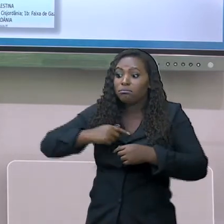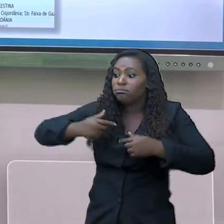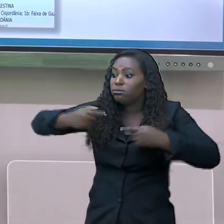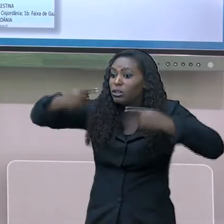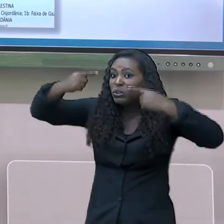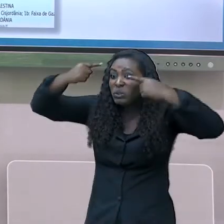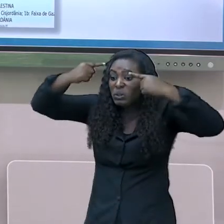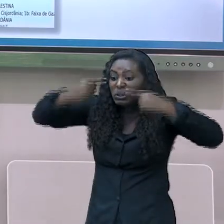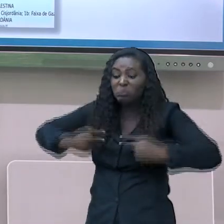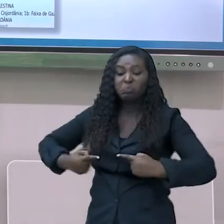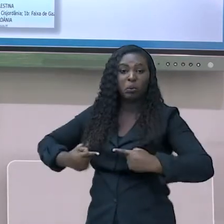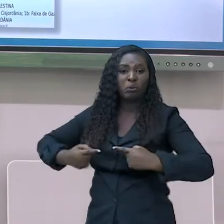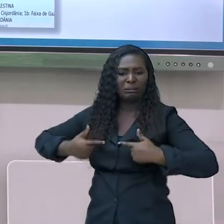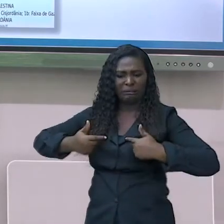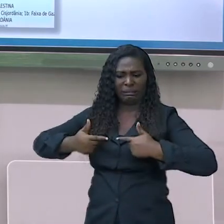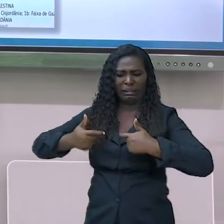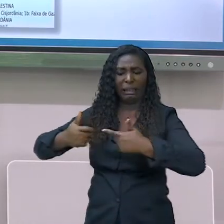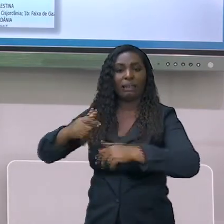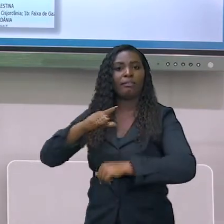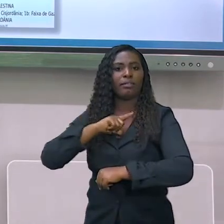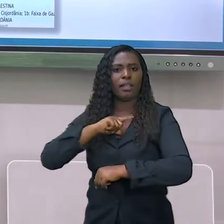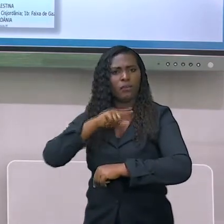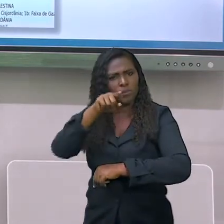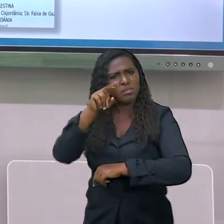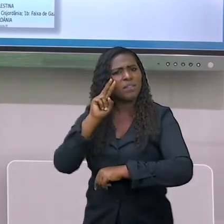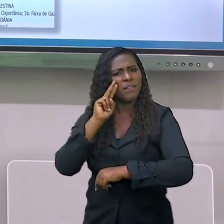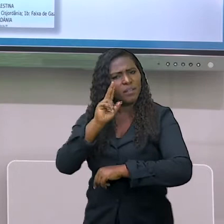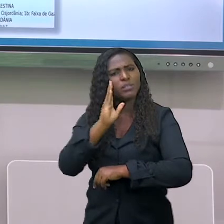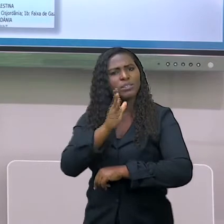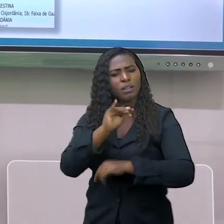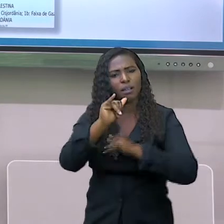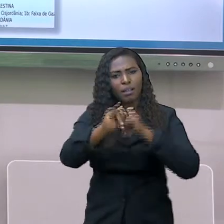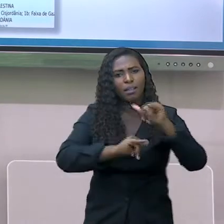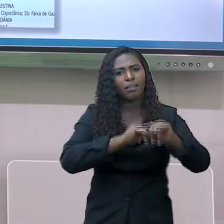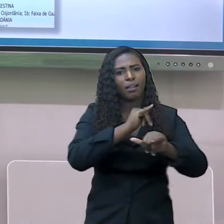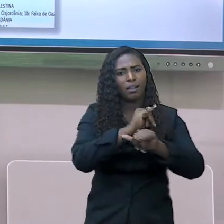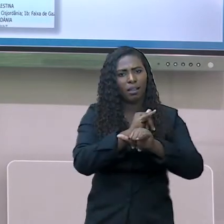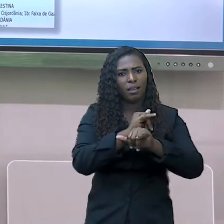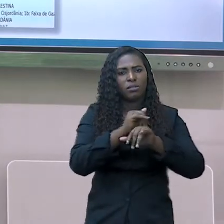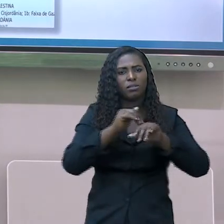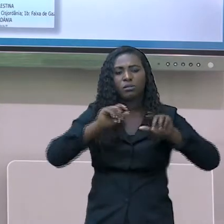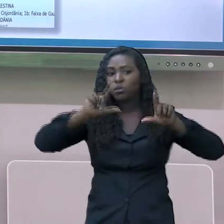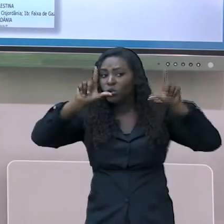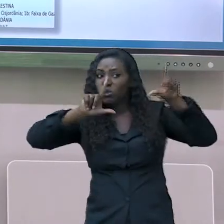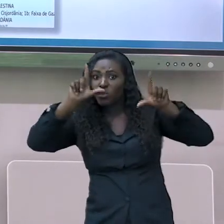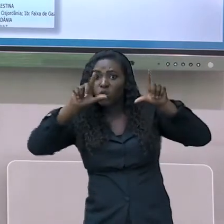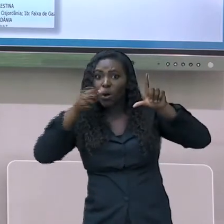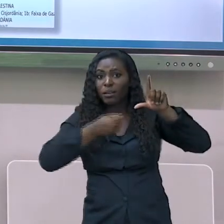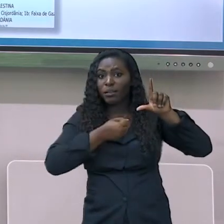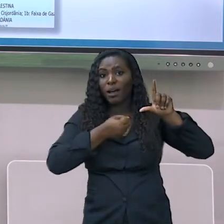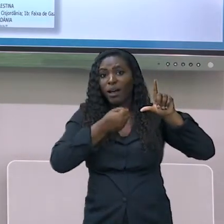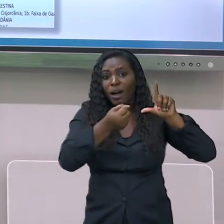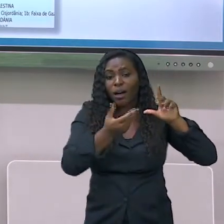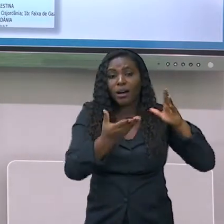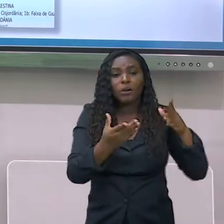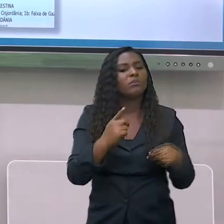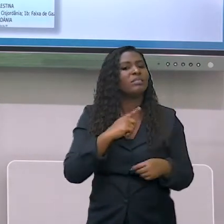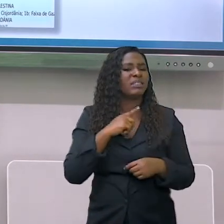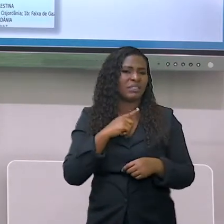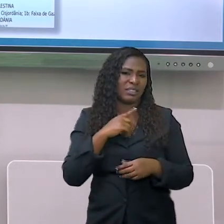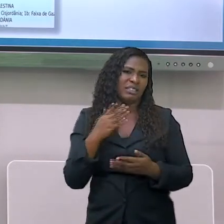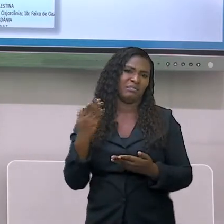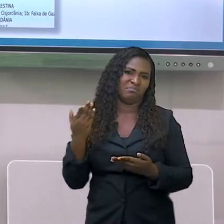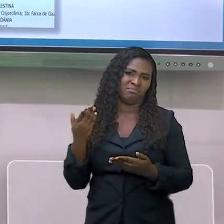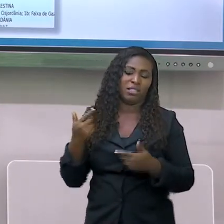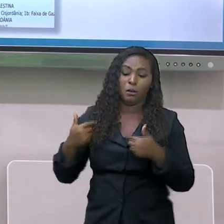na internet, você pesquisa, você tem visto isso e nós vamos falar um pouquinho.